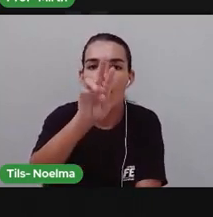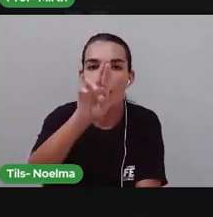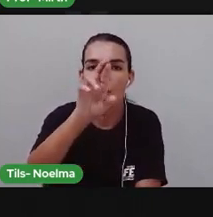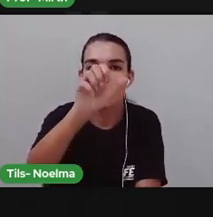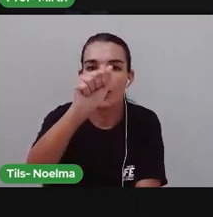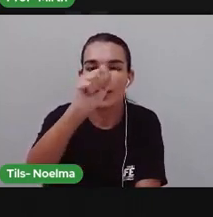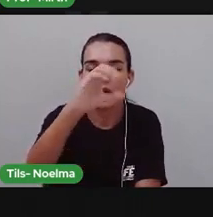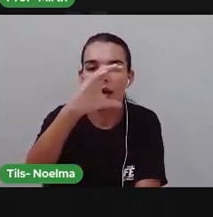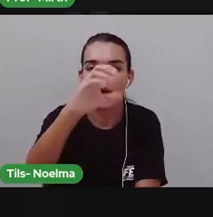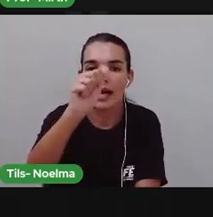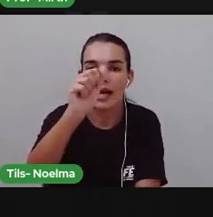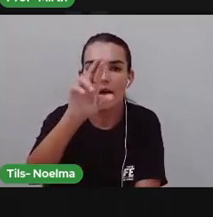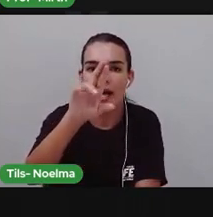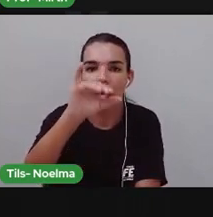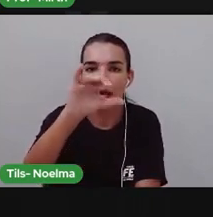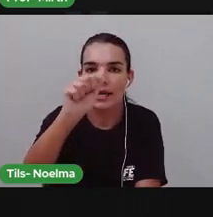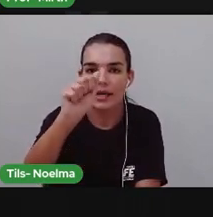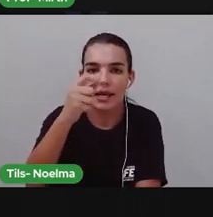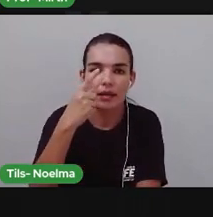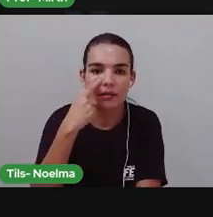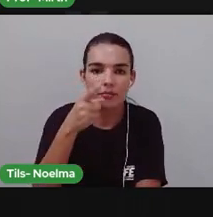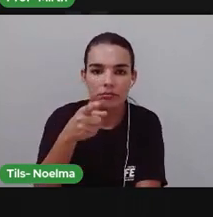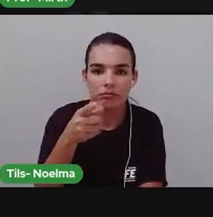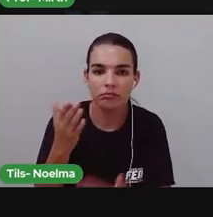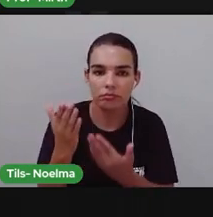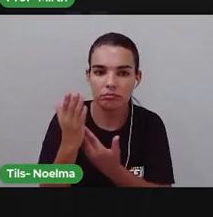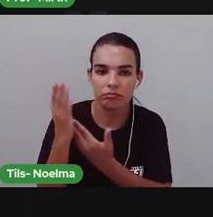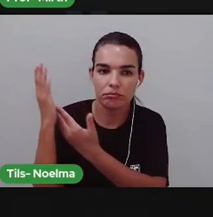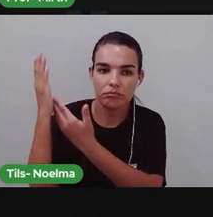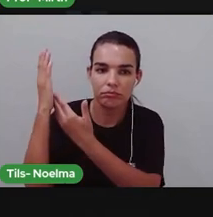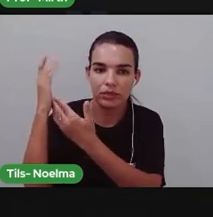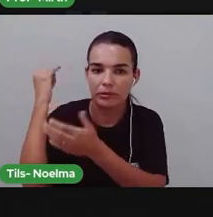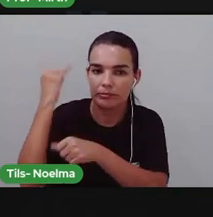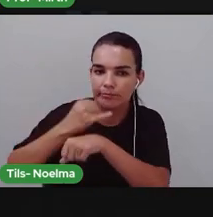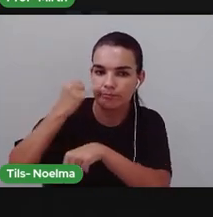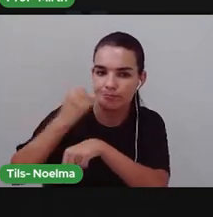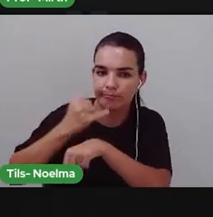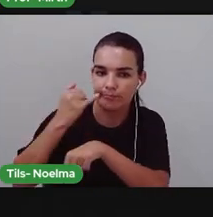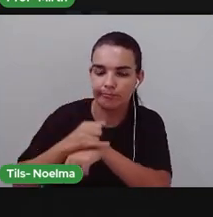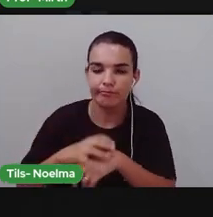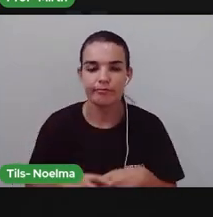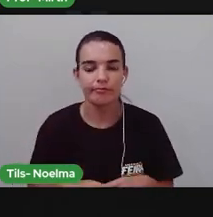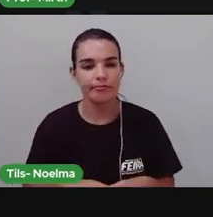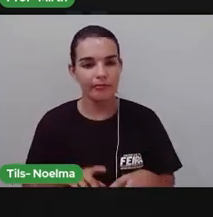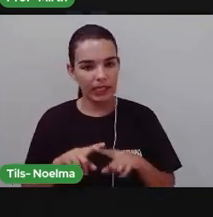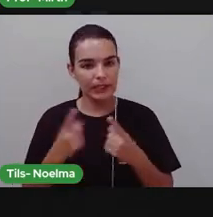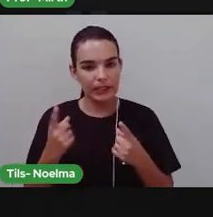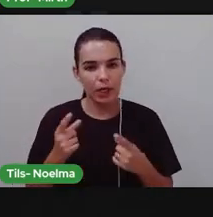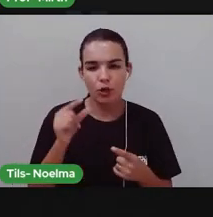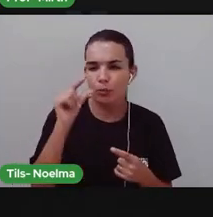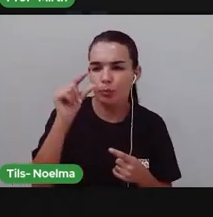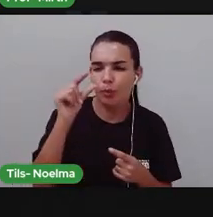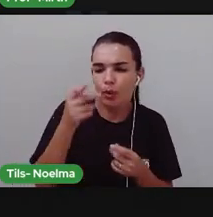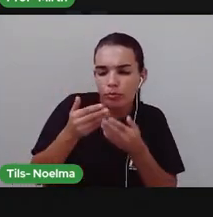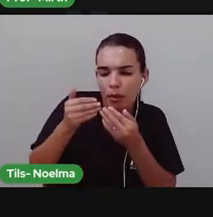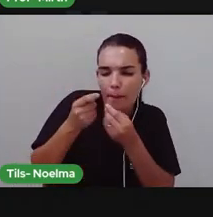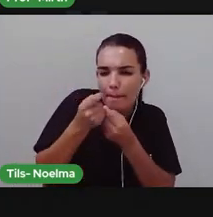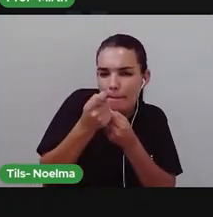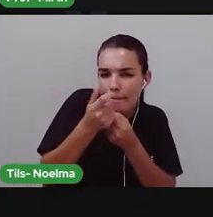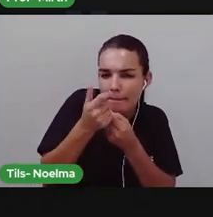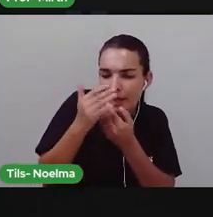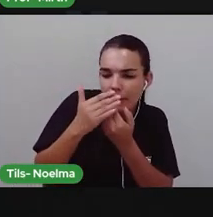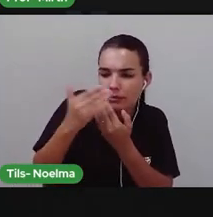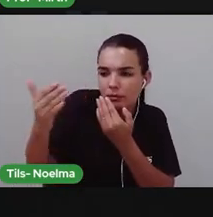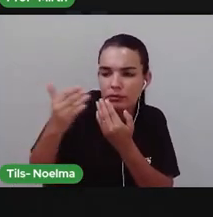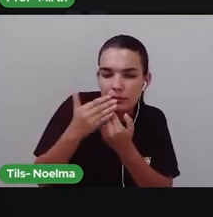vegetação Que a gente encontra Já no Paraná São Paulo Rio Grande do Sul A poucos quilômetros Daqui Outro geocítio